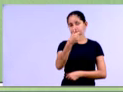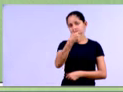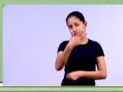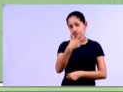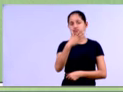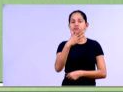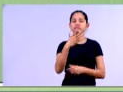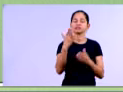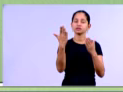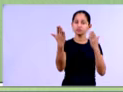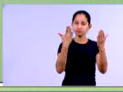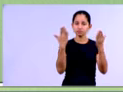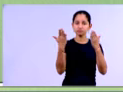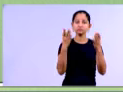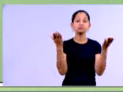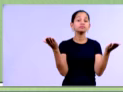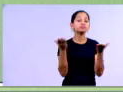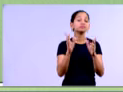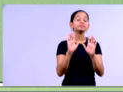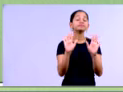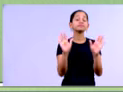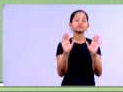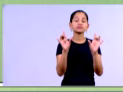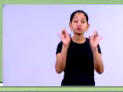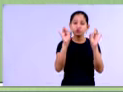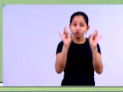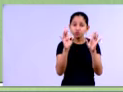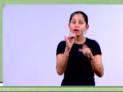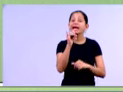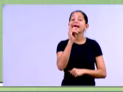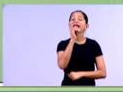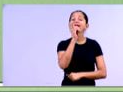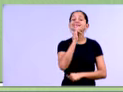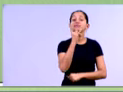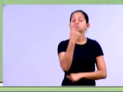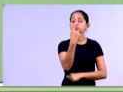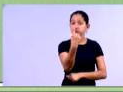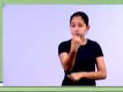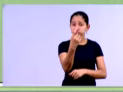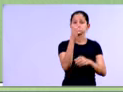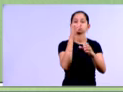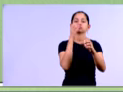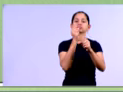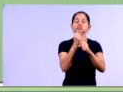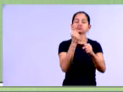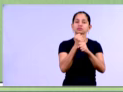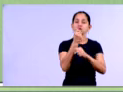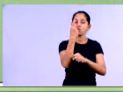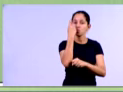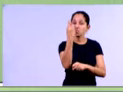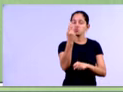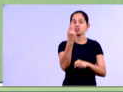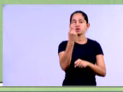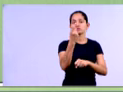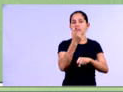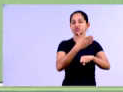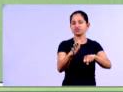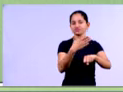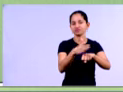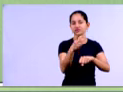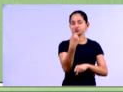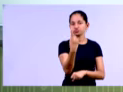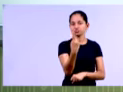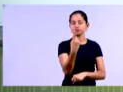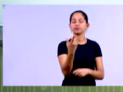Então, até agora, nós vimos o quê, né? Apenas uma demonstração contábil de um exercício apenas, né? Então, nós vamos fazer análise vertical